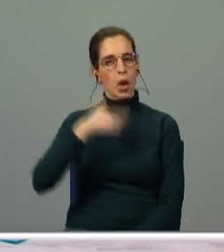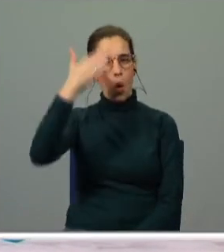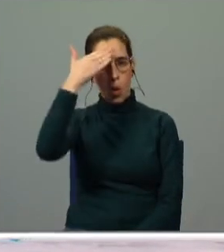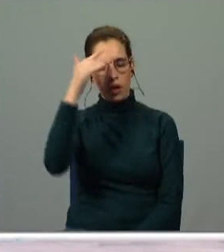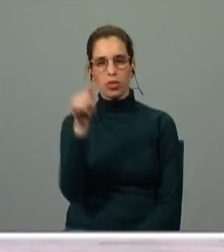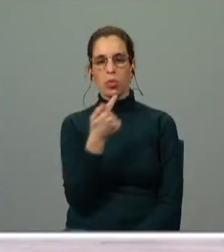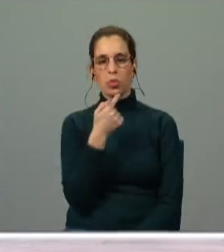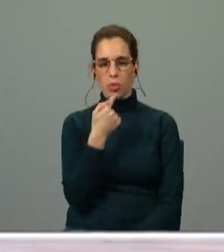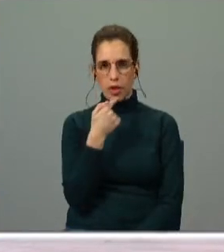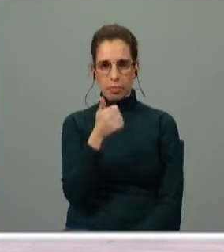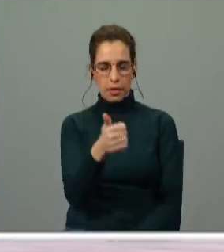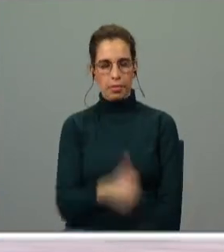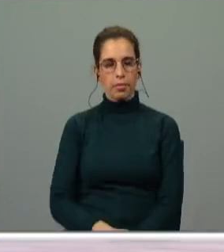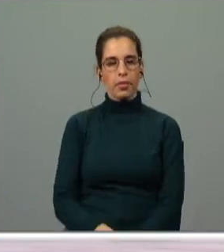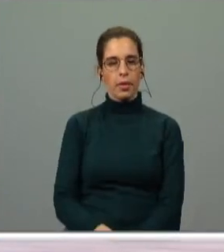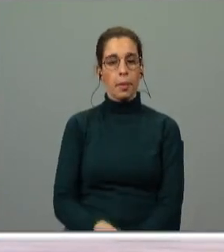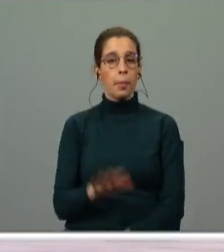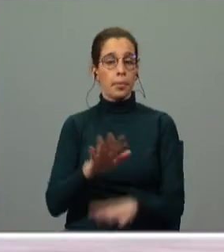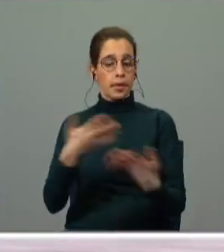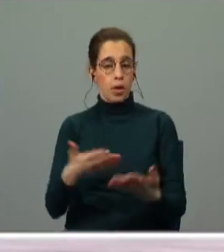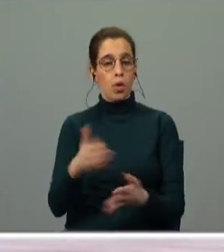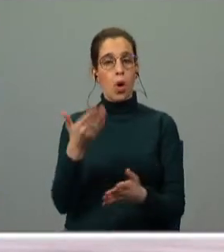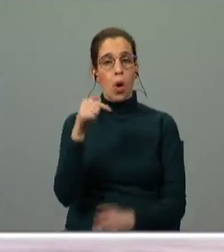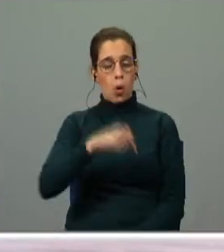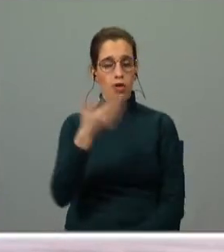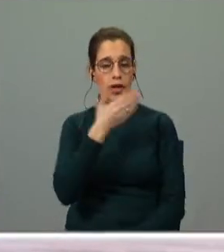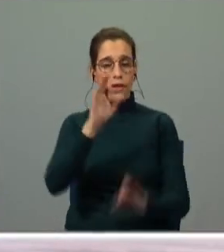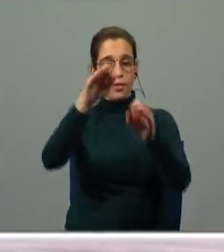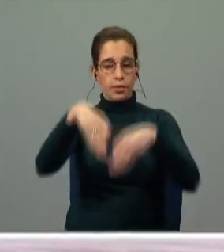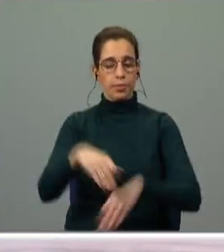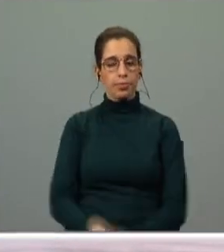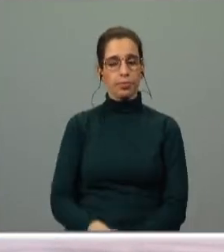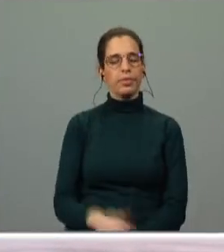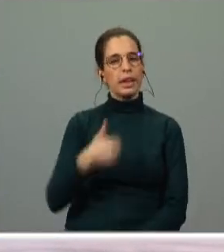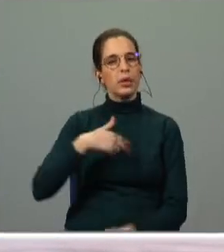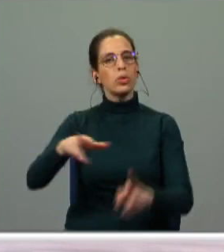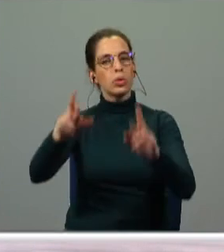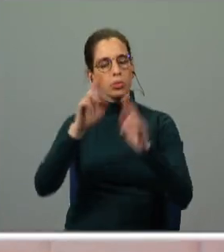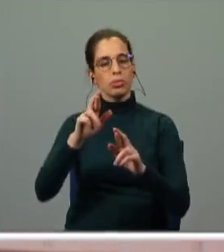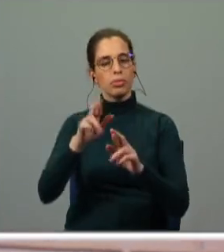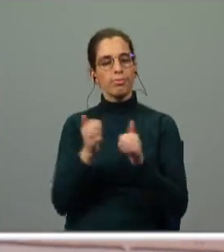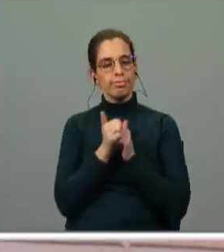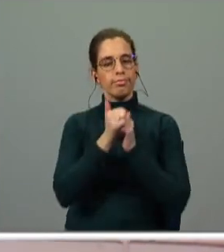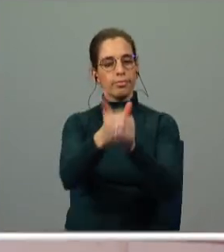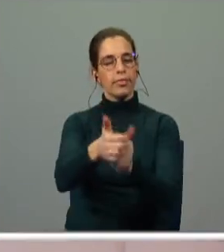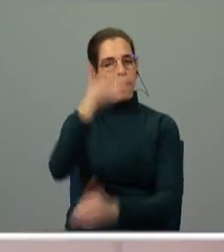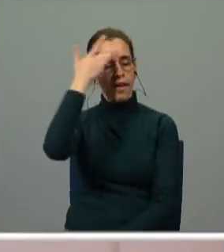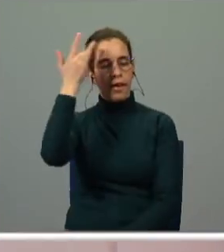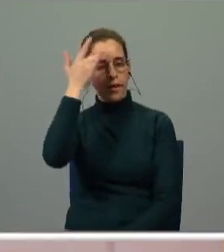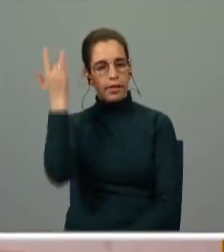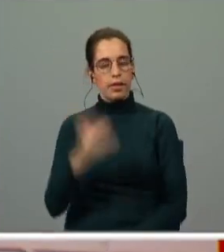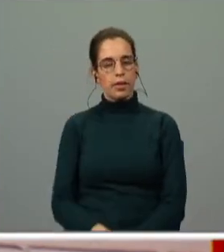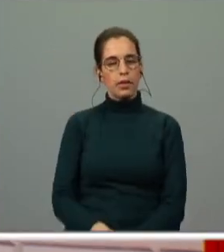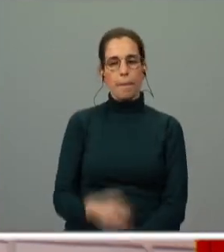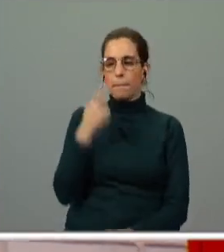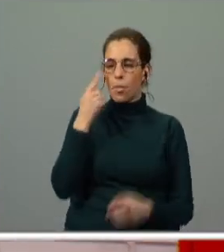que tu compreendeste bem isso por isso terminamos hoje o nosso bloco eu espero que tenhas acompanhado com facilidade